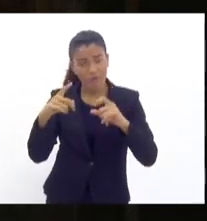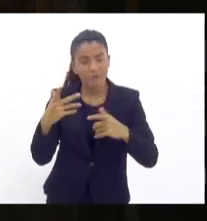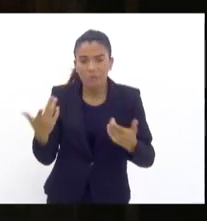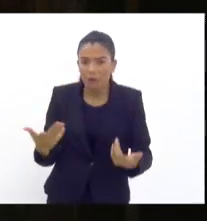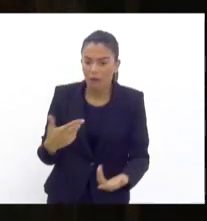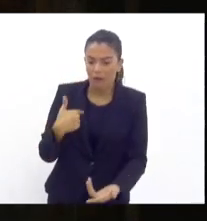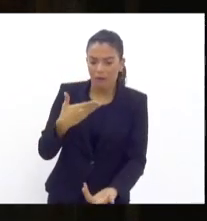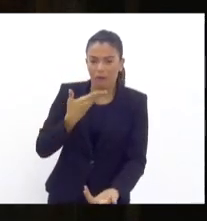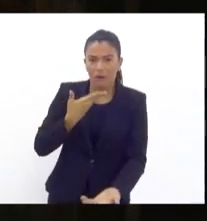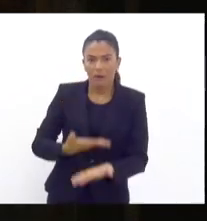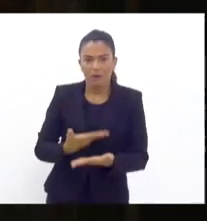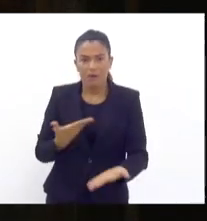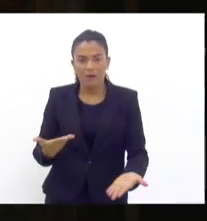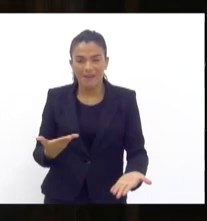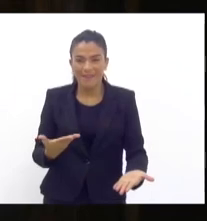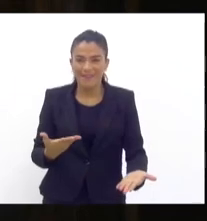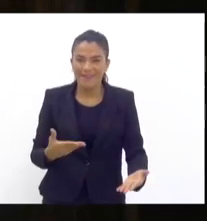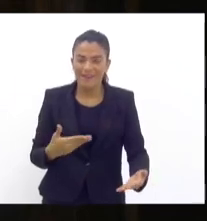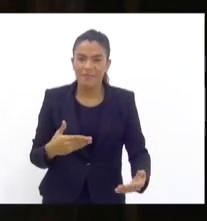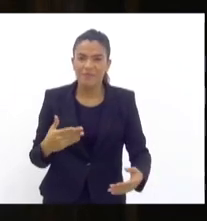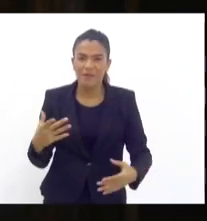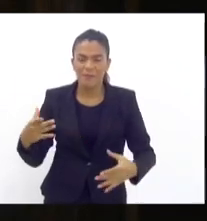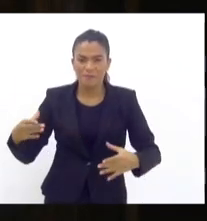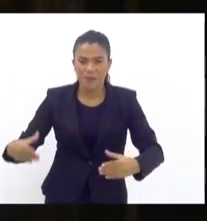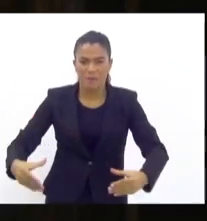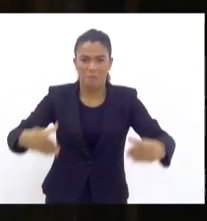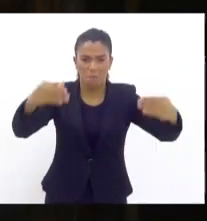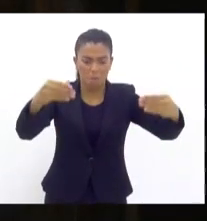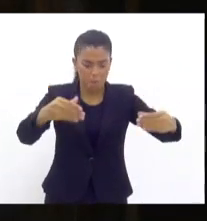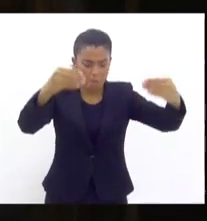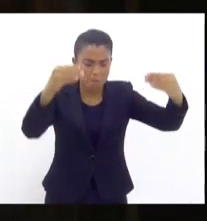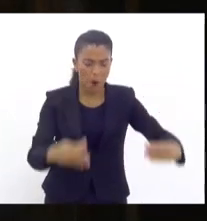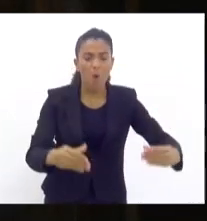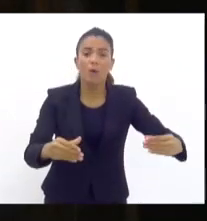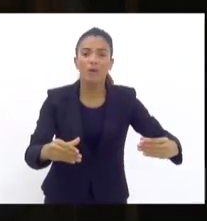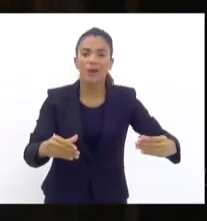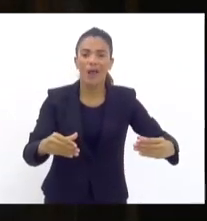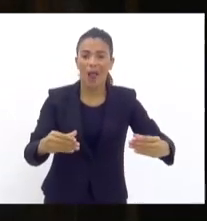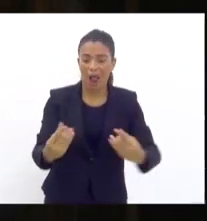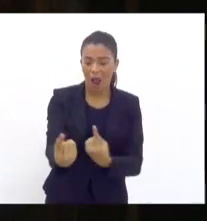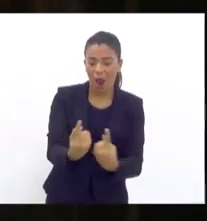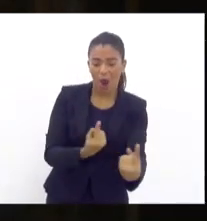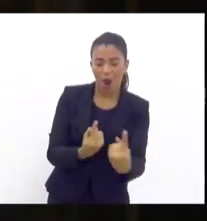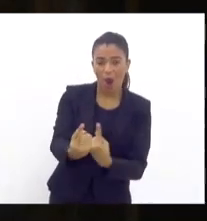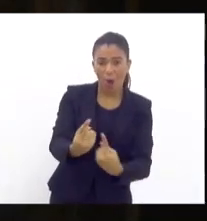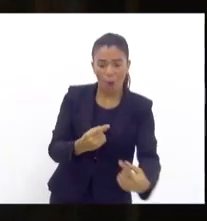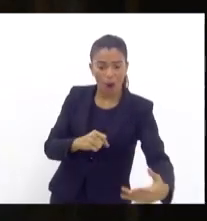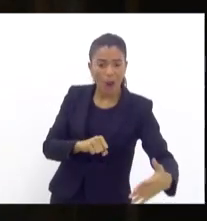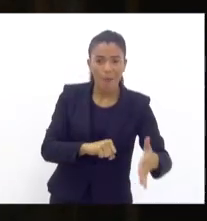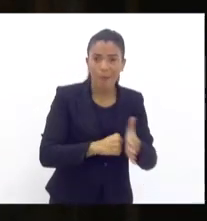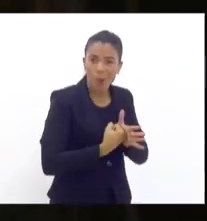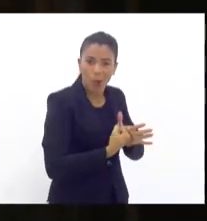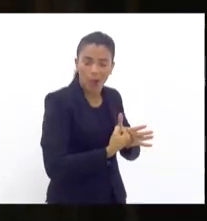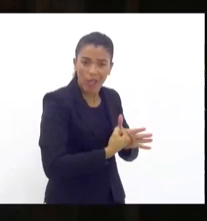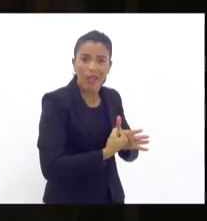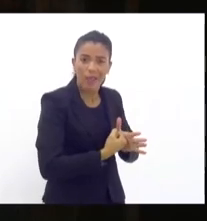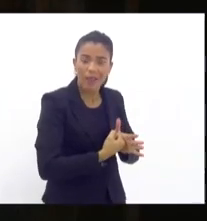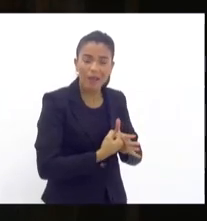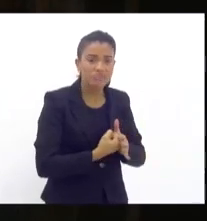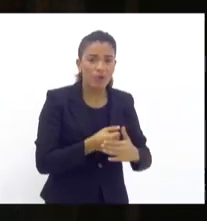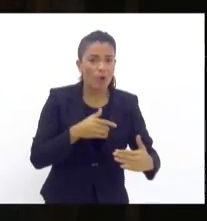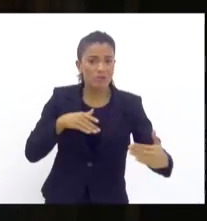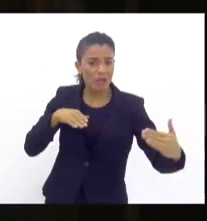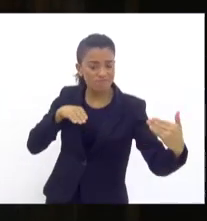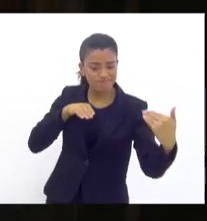que foi colocada ali pelos criminosos para poder, exatamente como o coronel Segala disse, para transformar aquela região em uma área